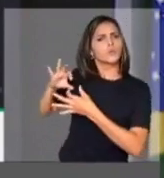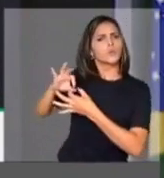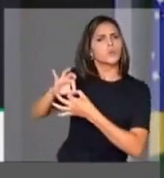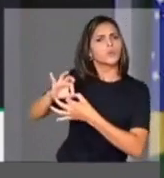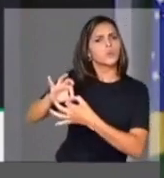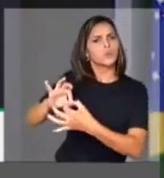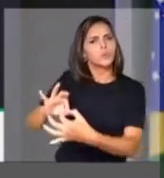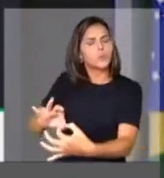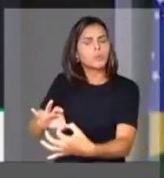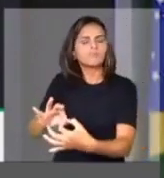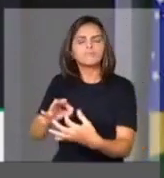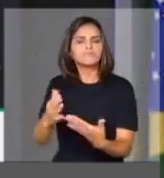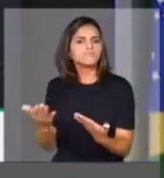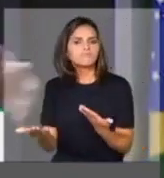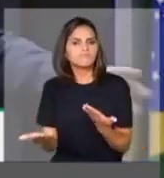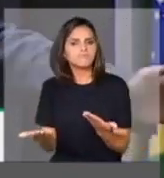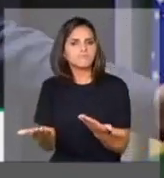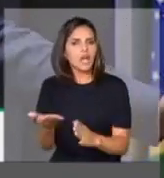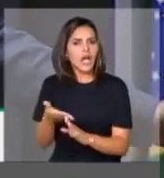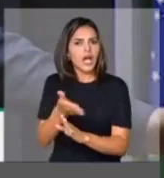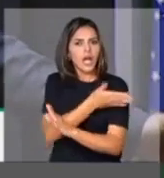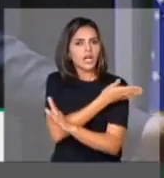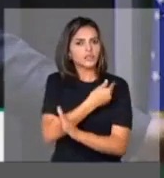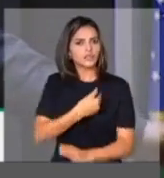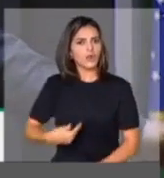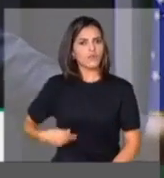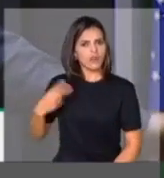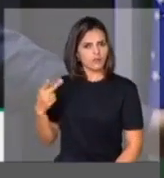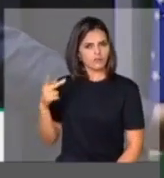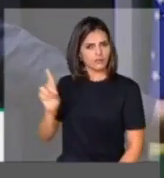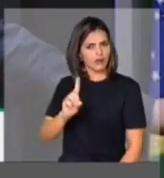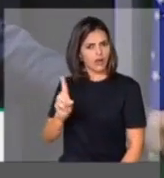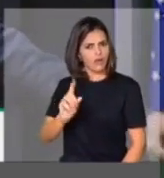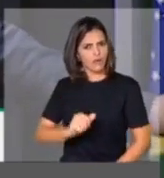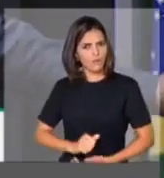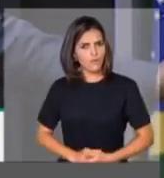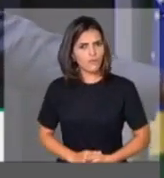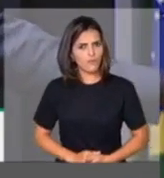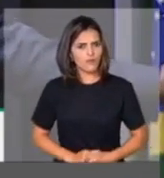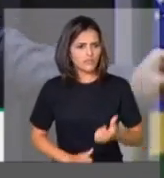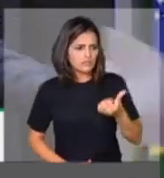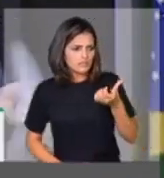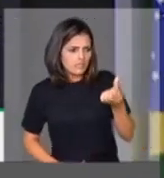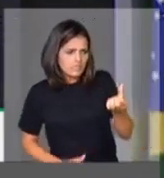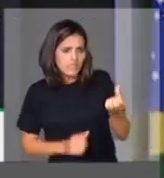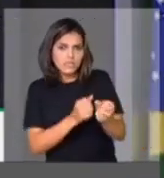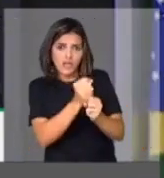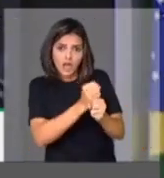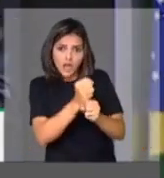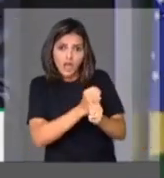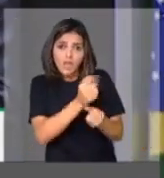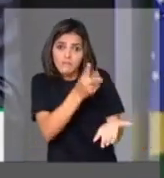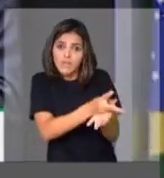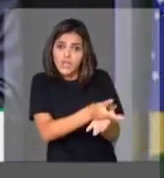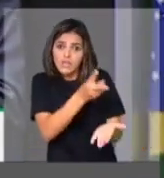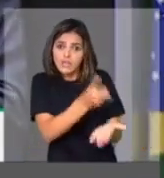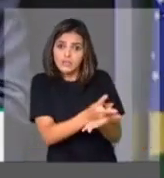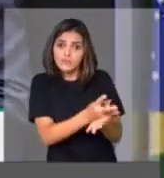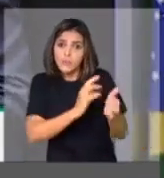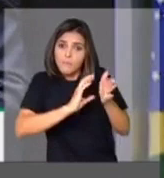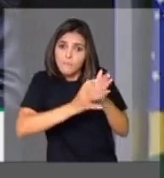governou este país nos últimos 16 anos. Isso é parte do papel